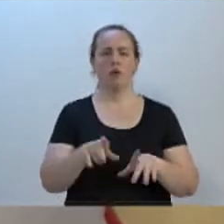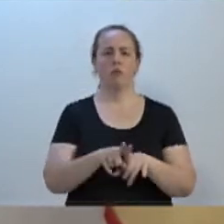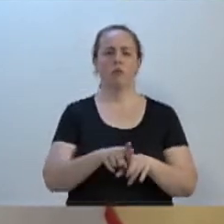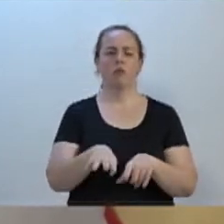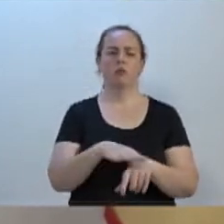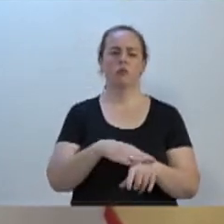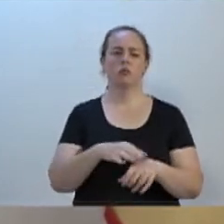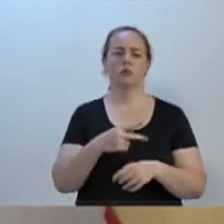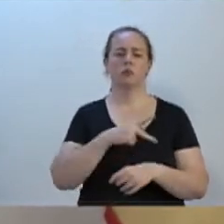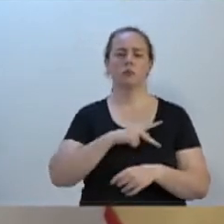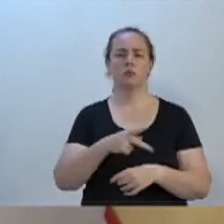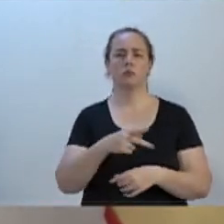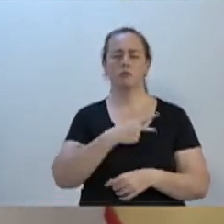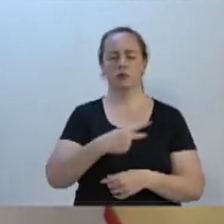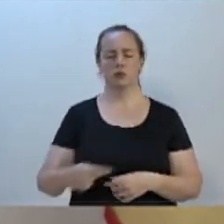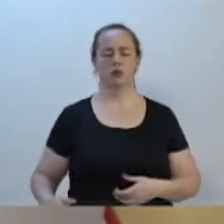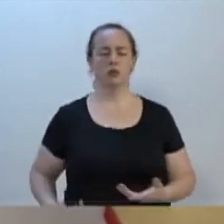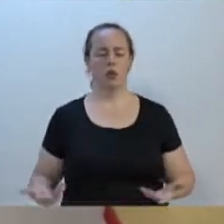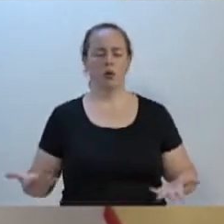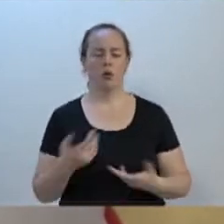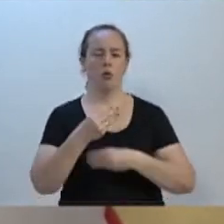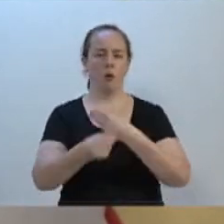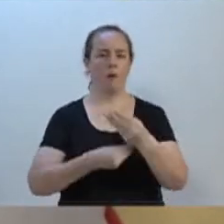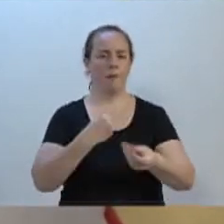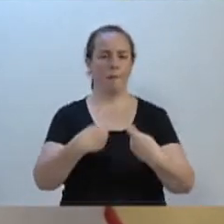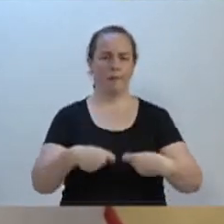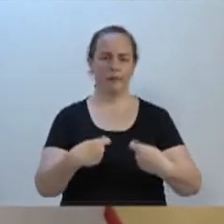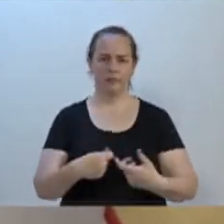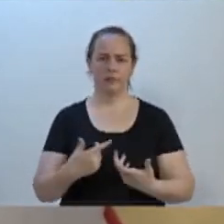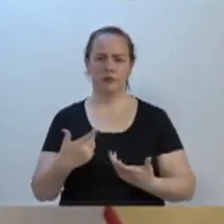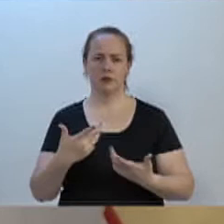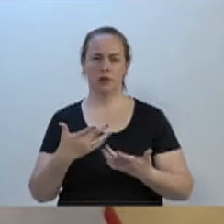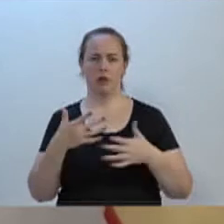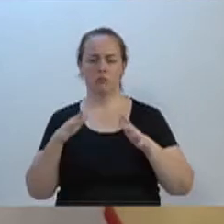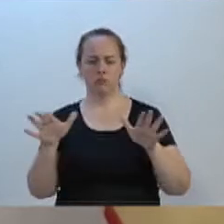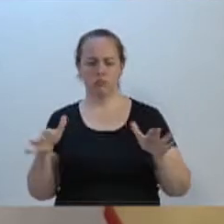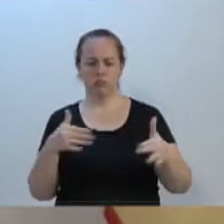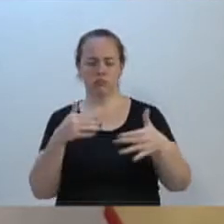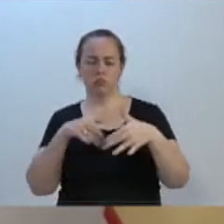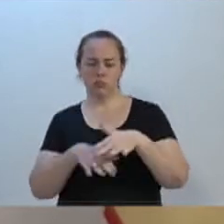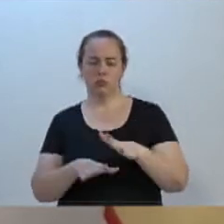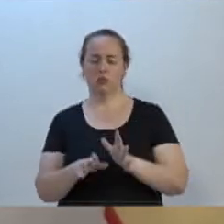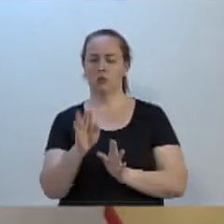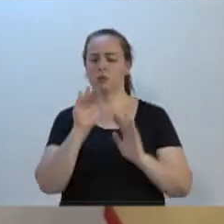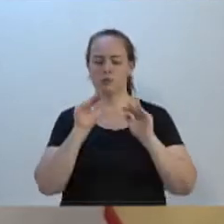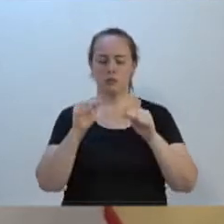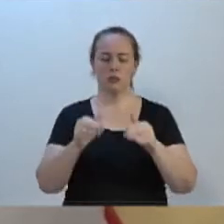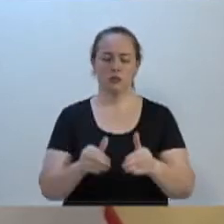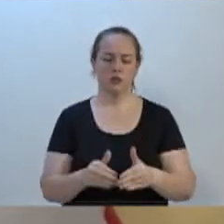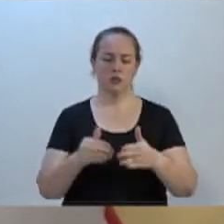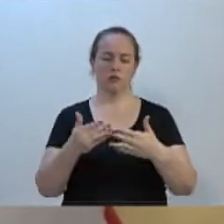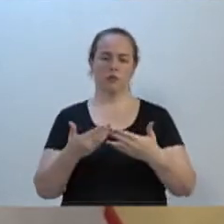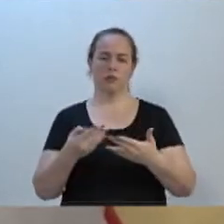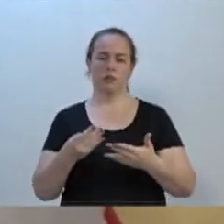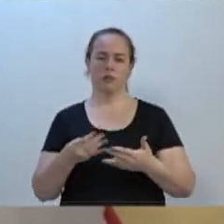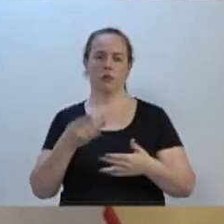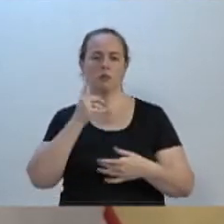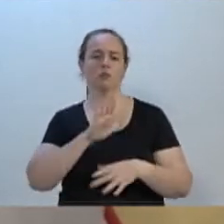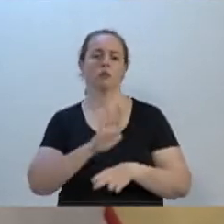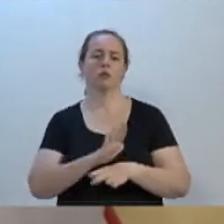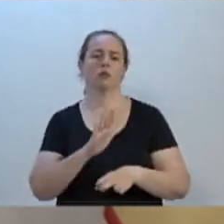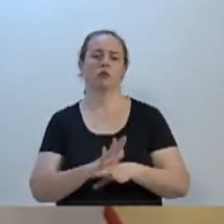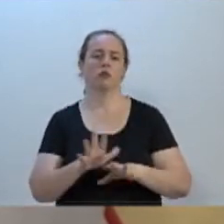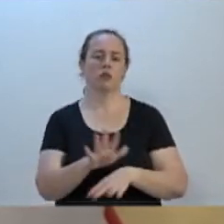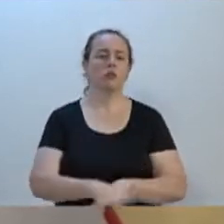agora com o atual presidente Andrés Pezin sobre a necessidade de um reservatório específico para atender